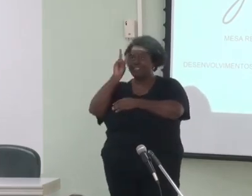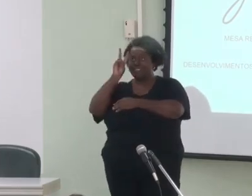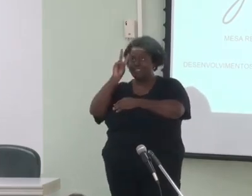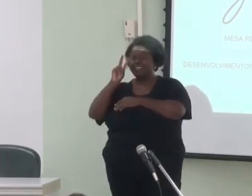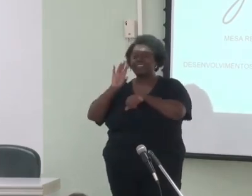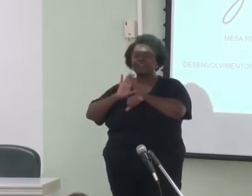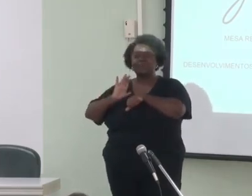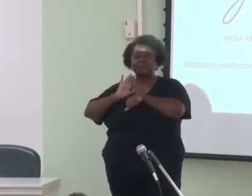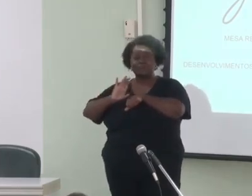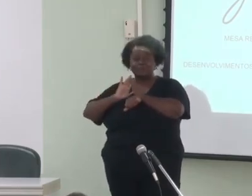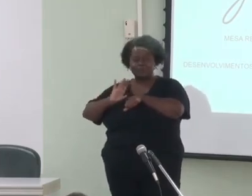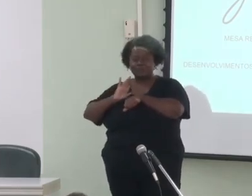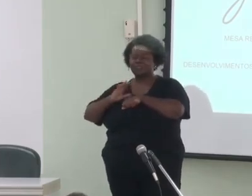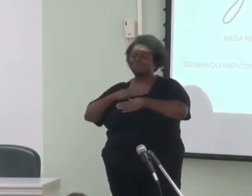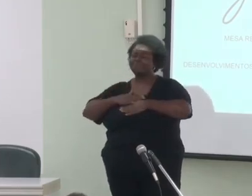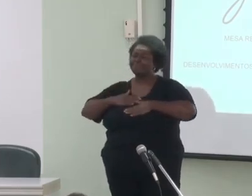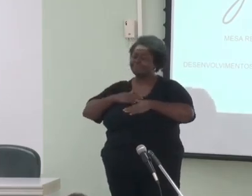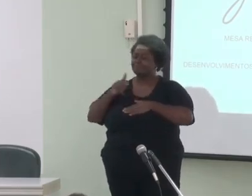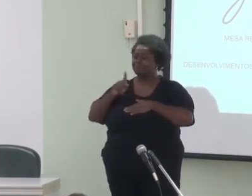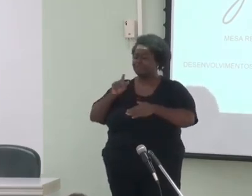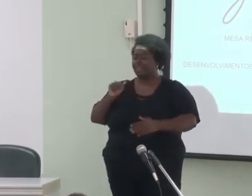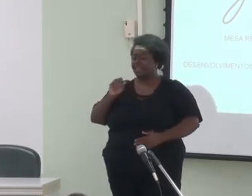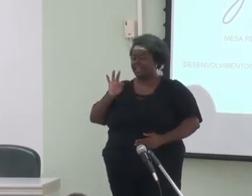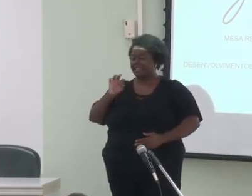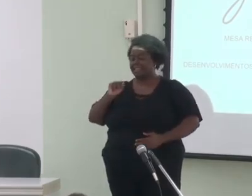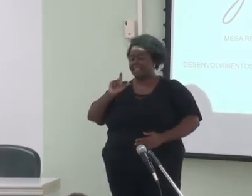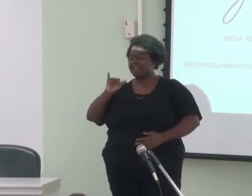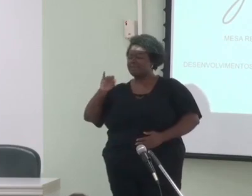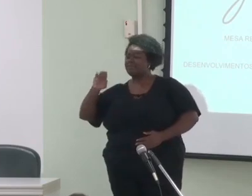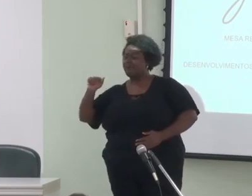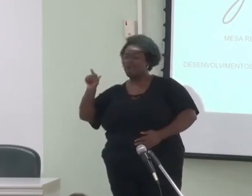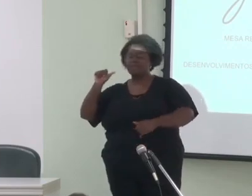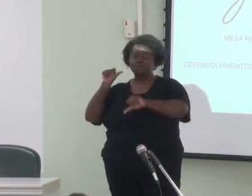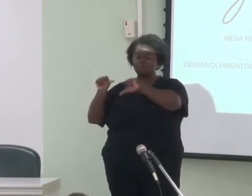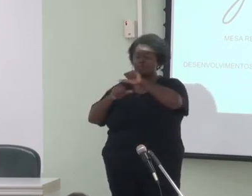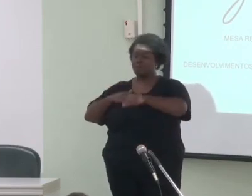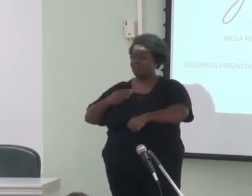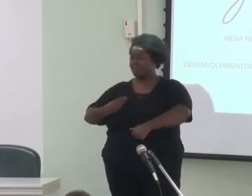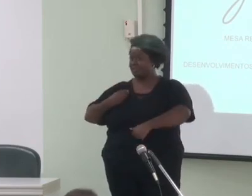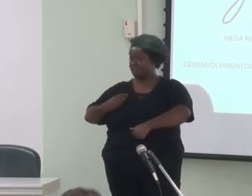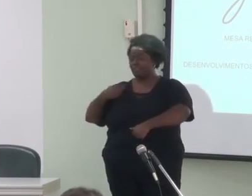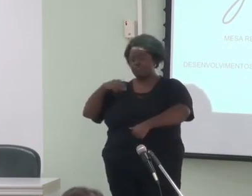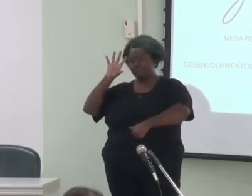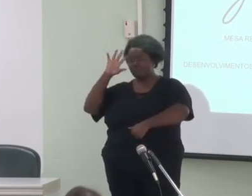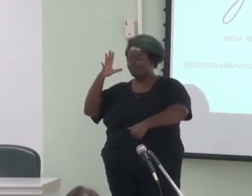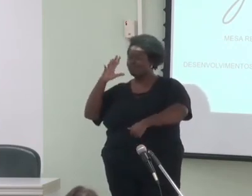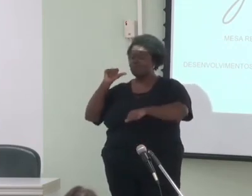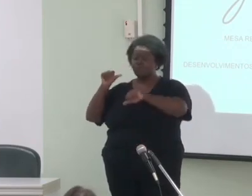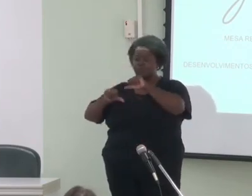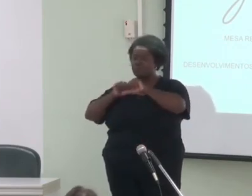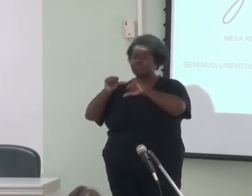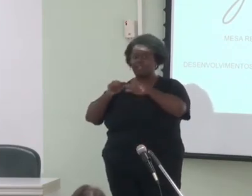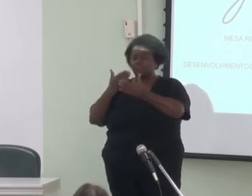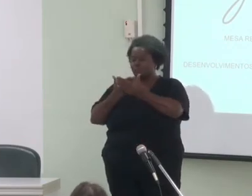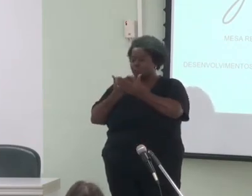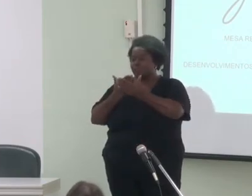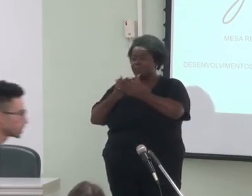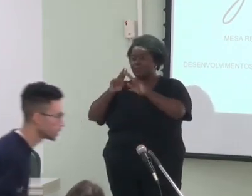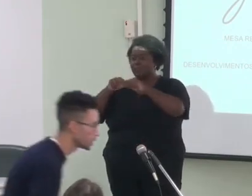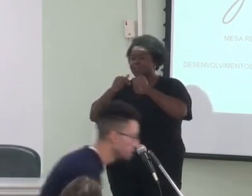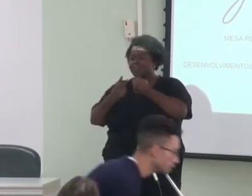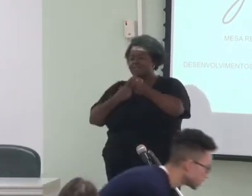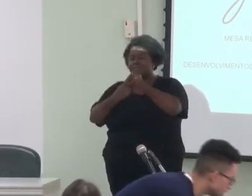advérbios com o querido professor Ataliba, que mudou a minha vida, porque eu resolvi estudar modalidade por conta dos advérbios modalizadores. Andava de